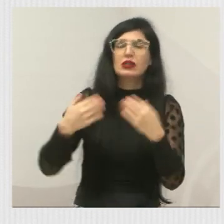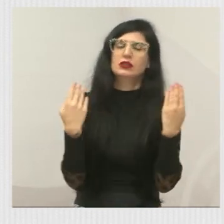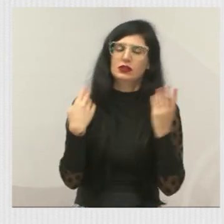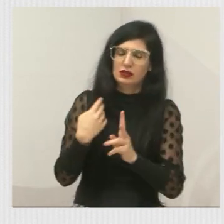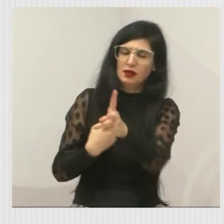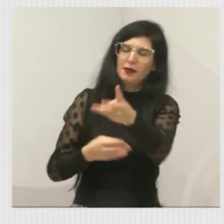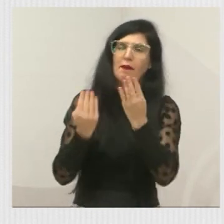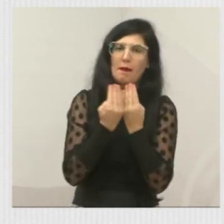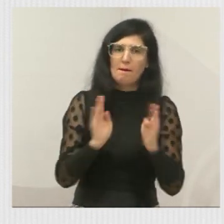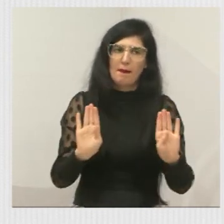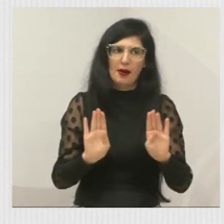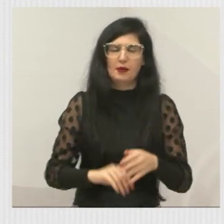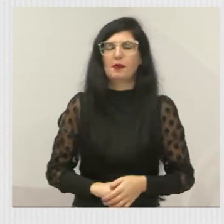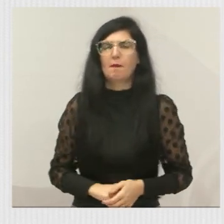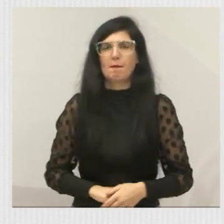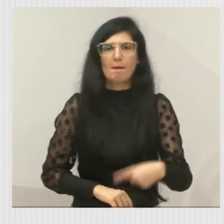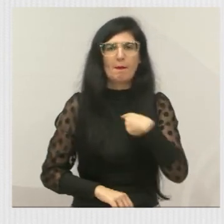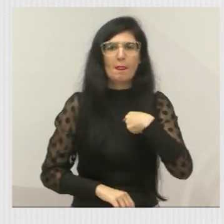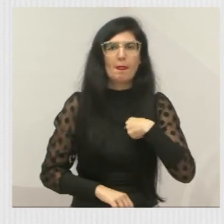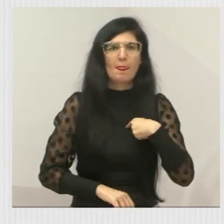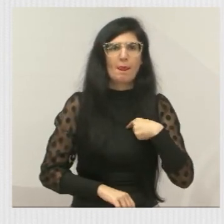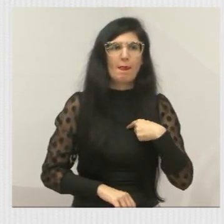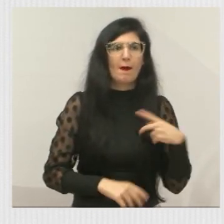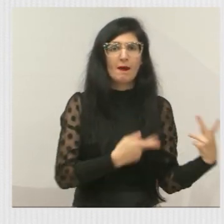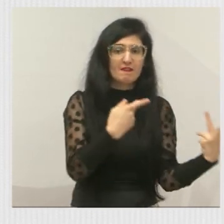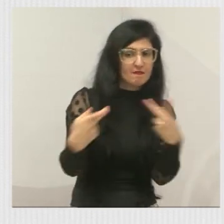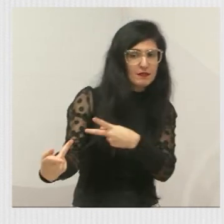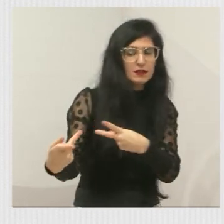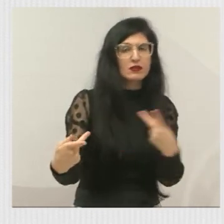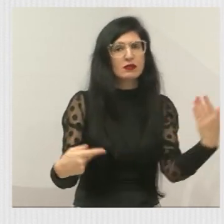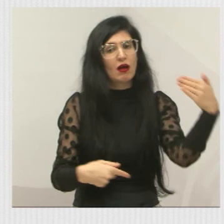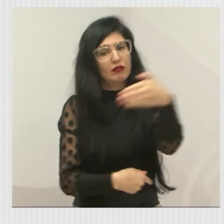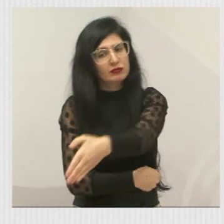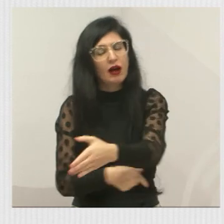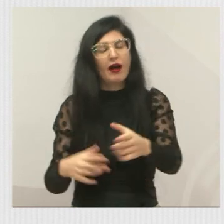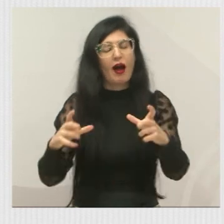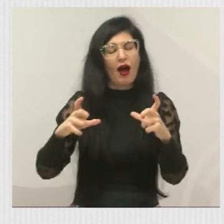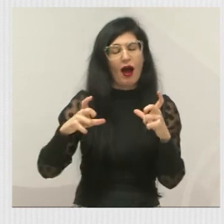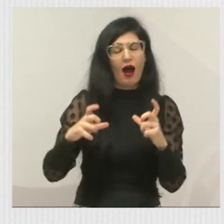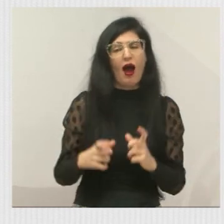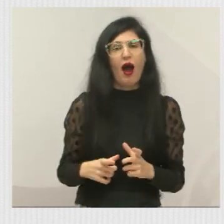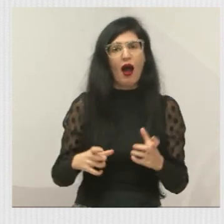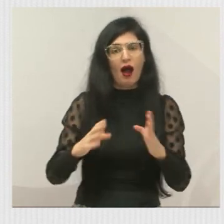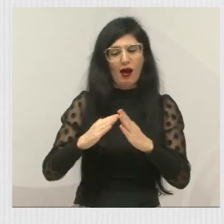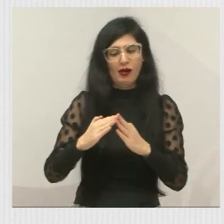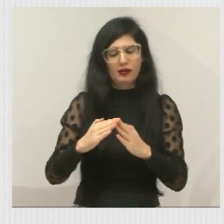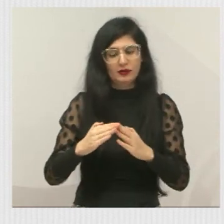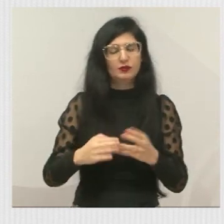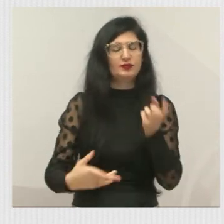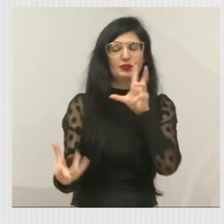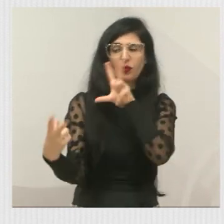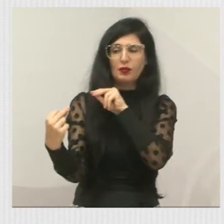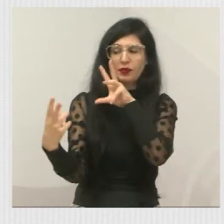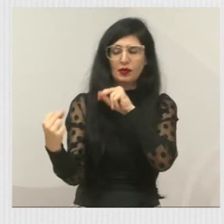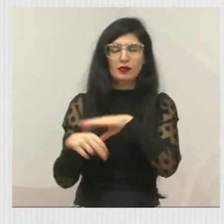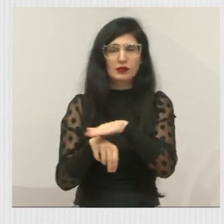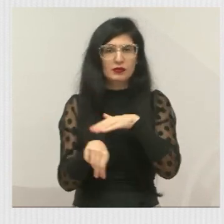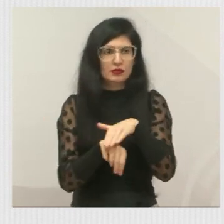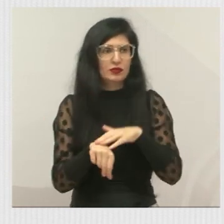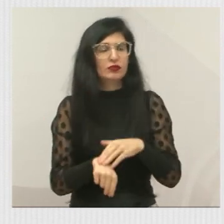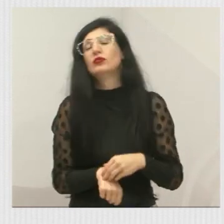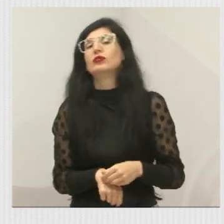Estamos indo às casas, conversando com você, munícipe, você, cidadão, você, jacareense,